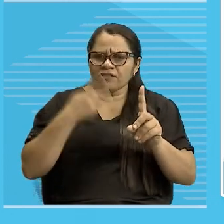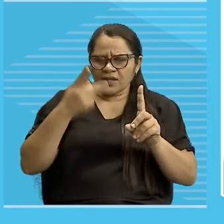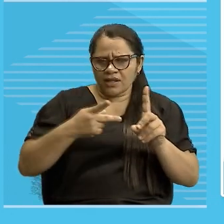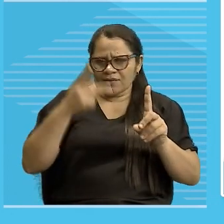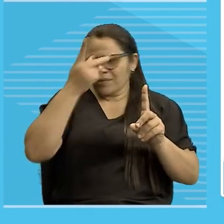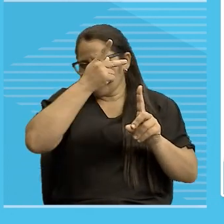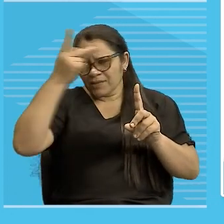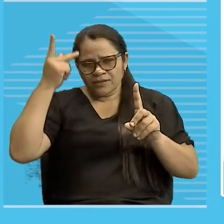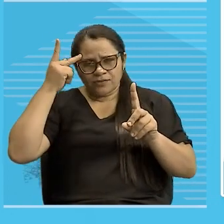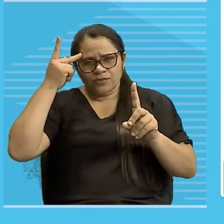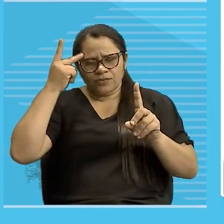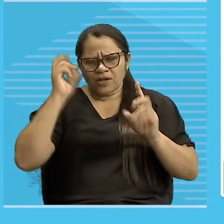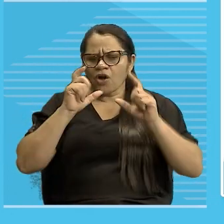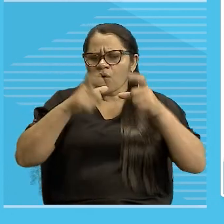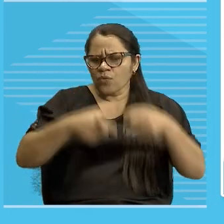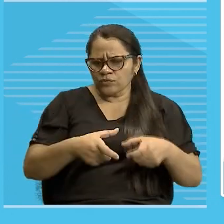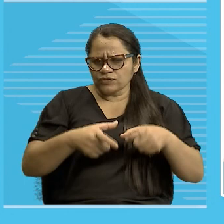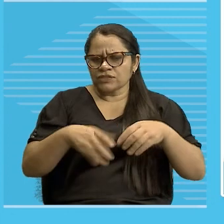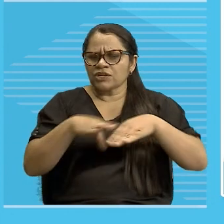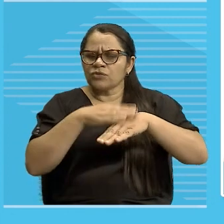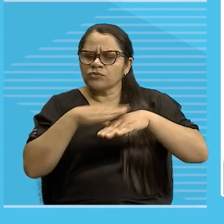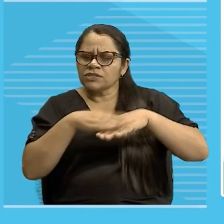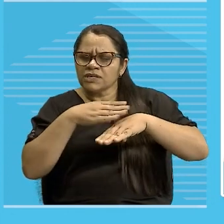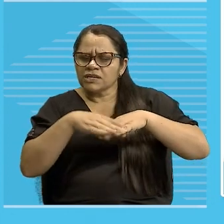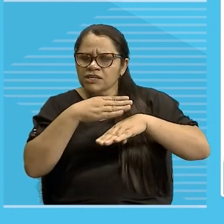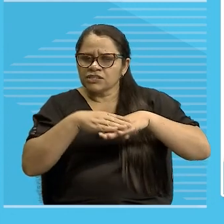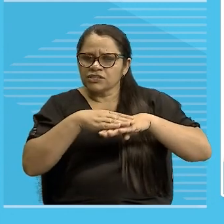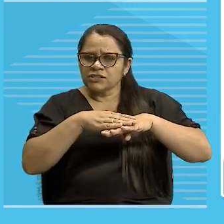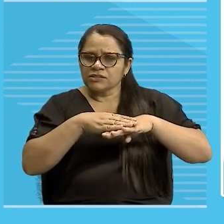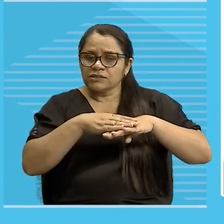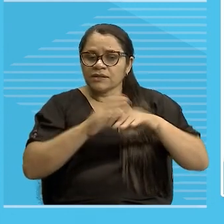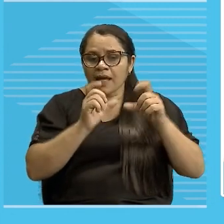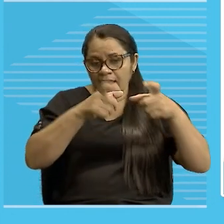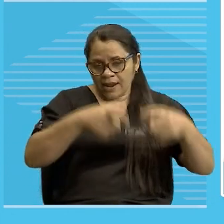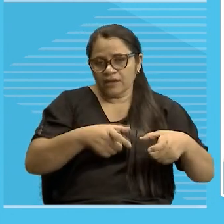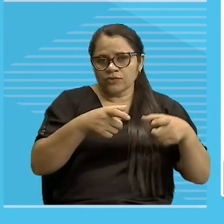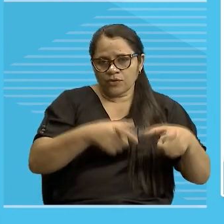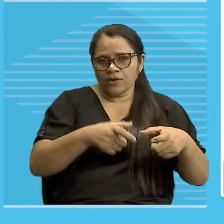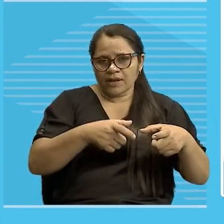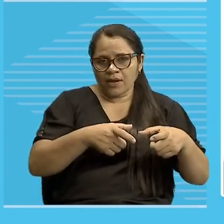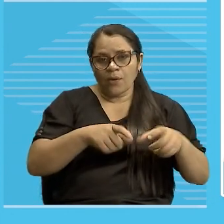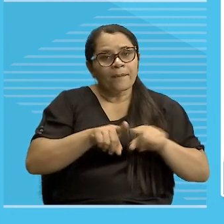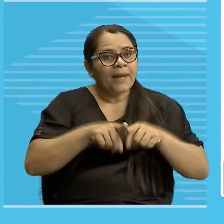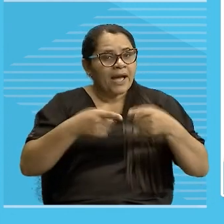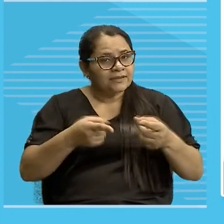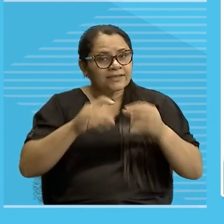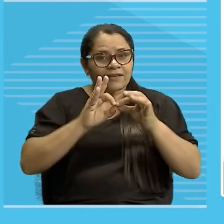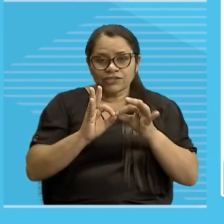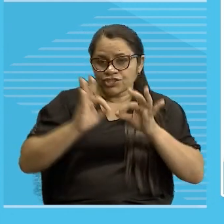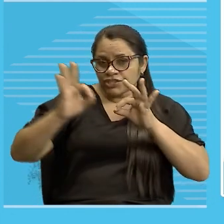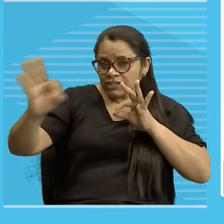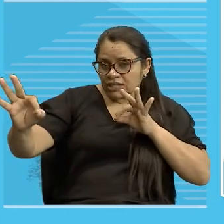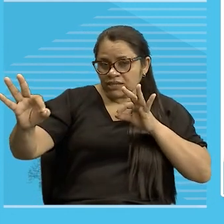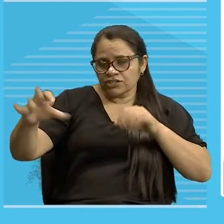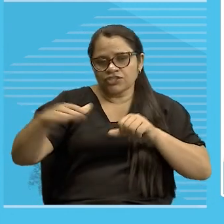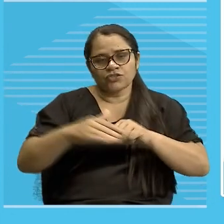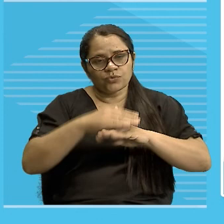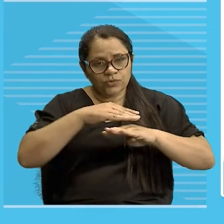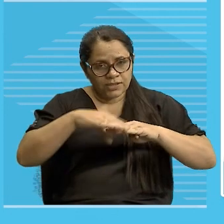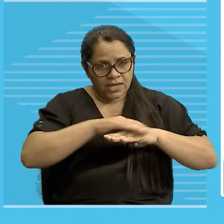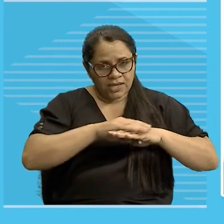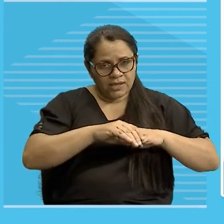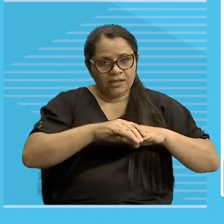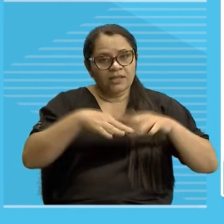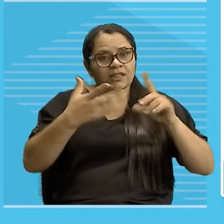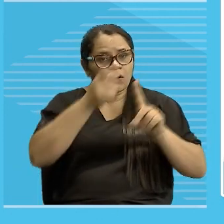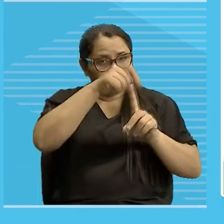aqueles tênis que estavam lá? Ou seja, os tênis não estão lá lá, estavam, tanto distante dele, quanto do interlocutor dele, então, a gente tem um